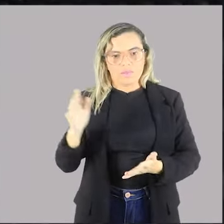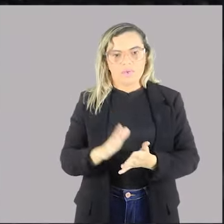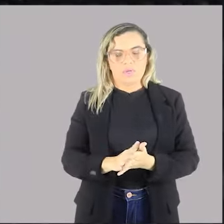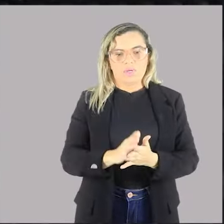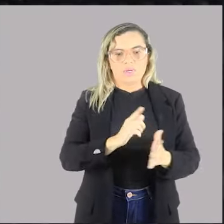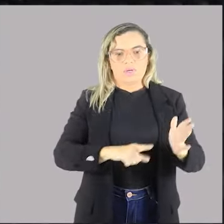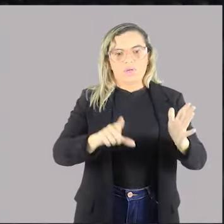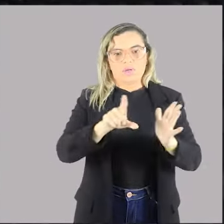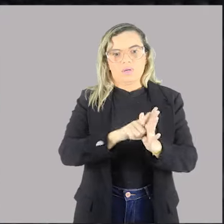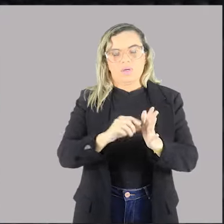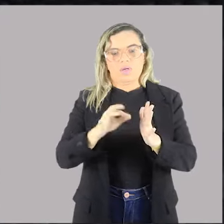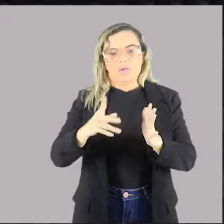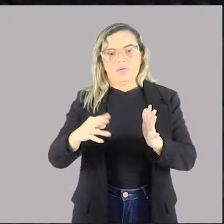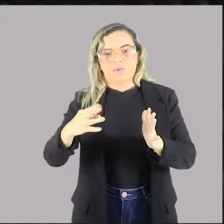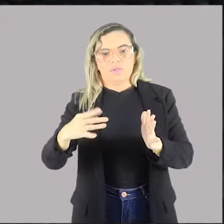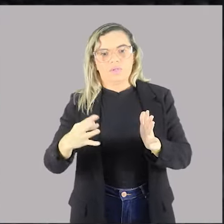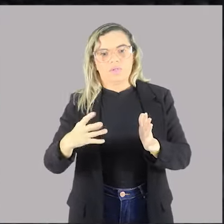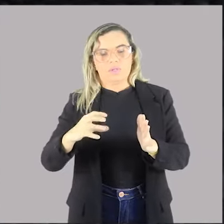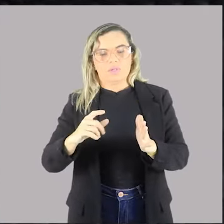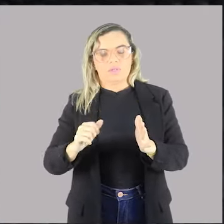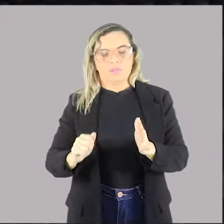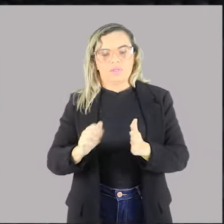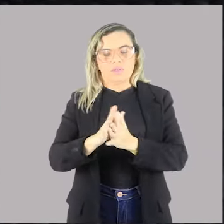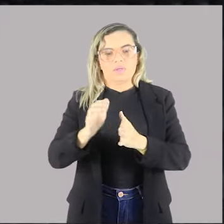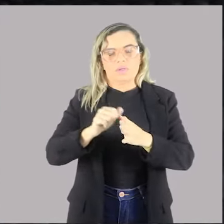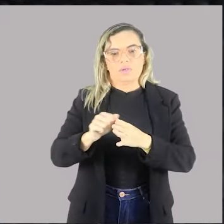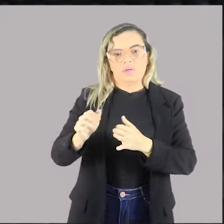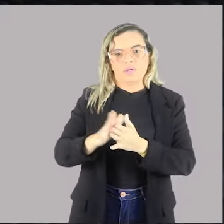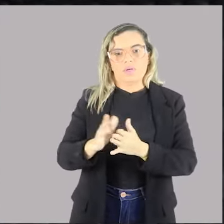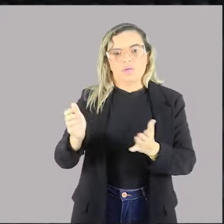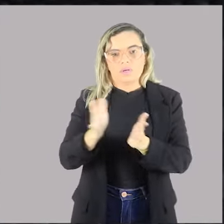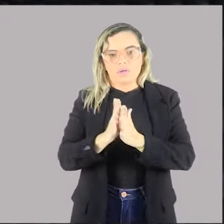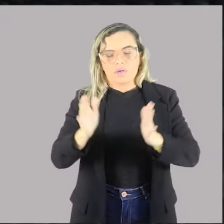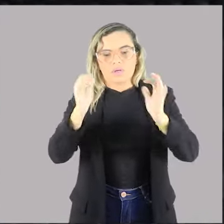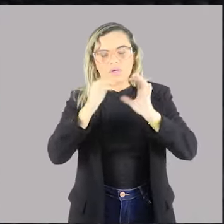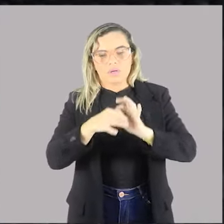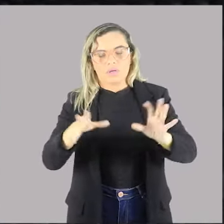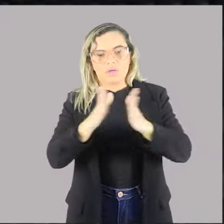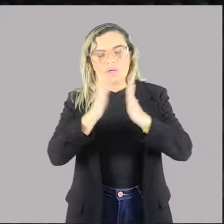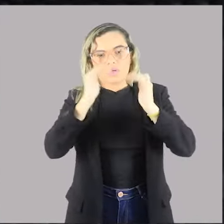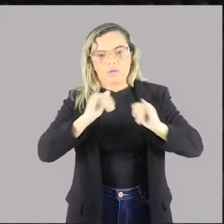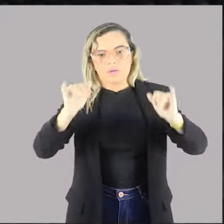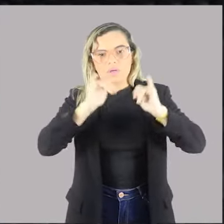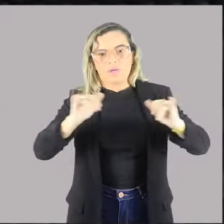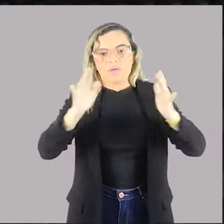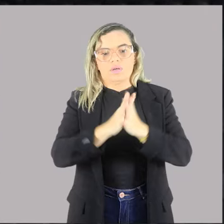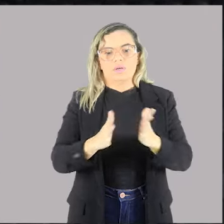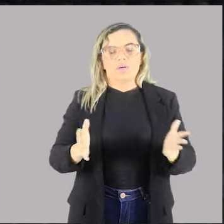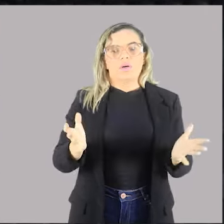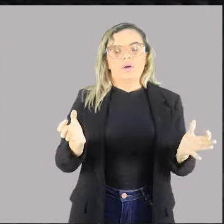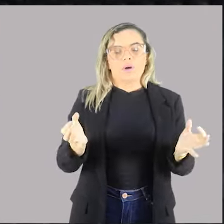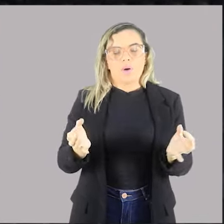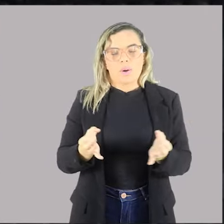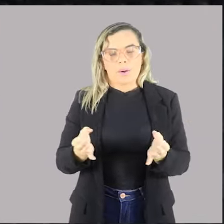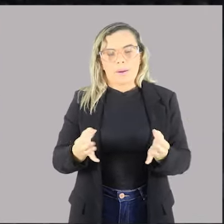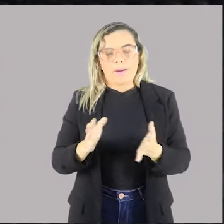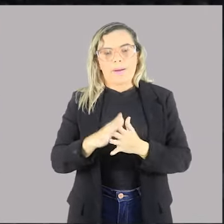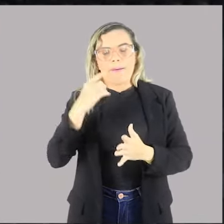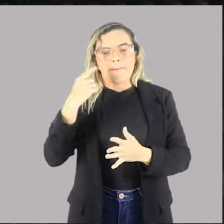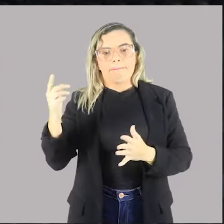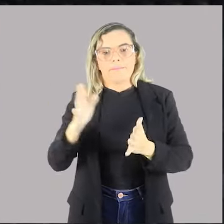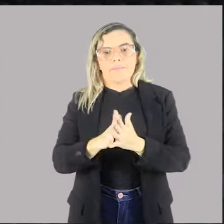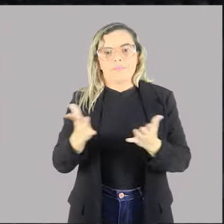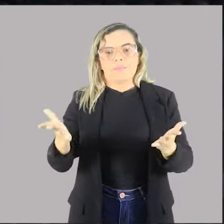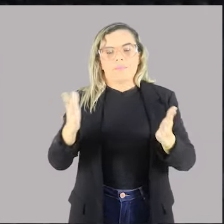legalidade, impessoalidade, moralidade, publicidade e eficiência, descritos no artigo 37 da nossa Constituição,